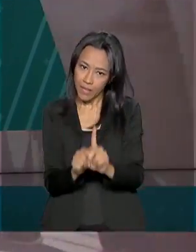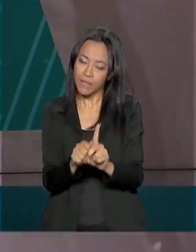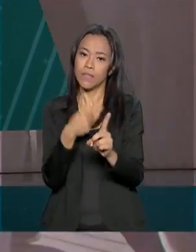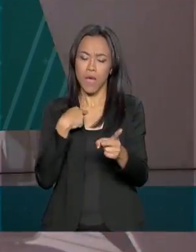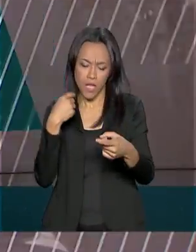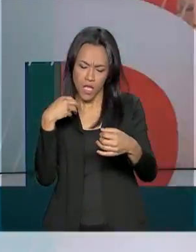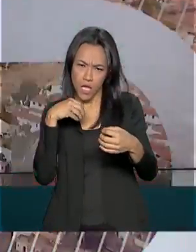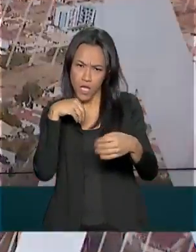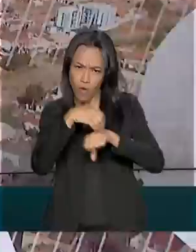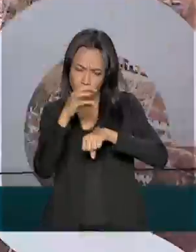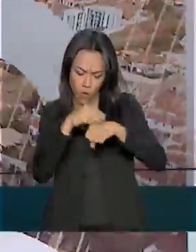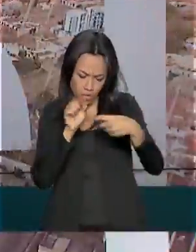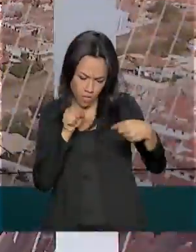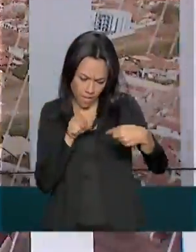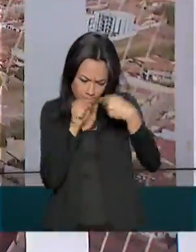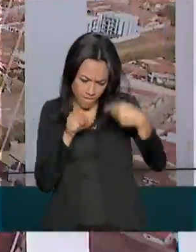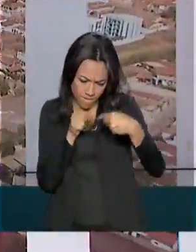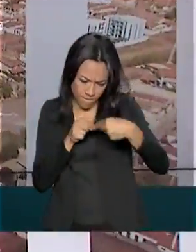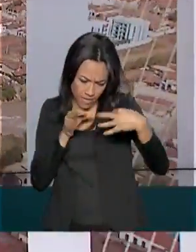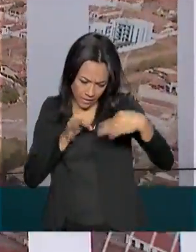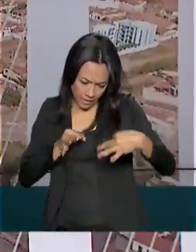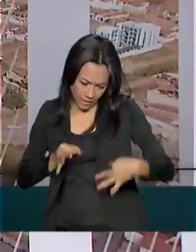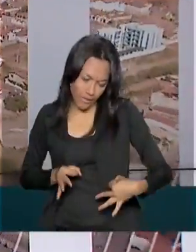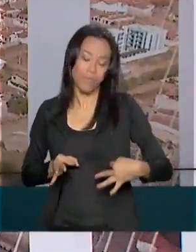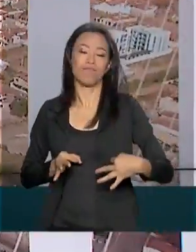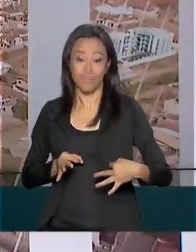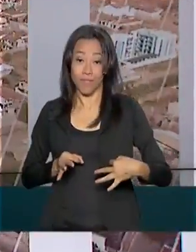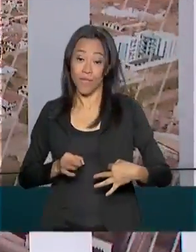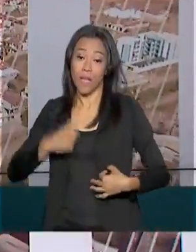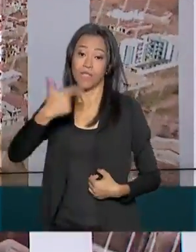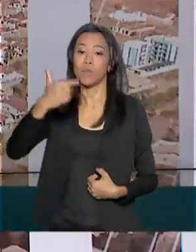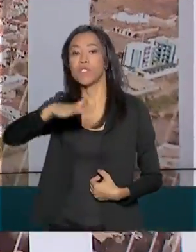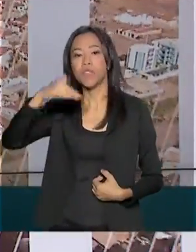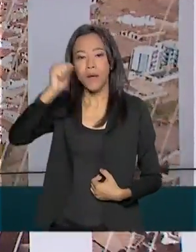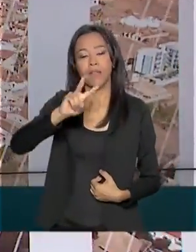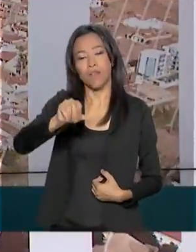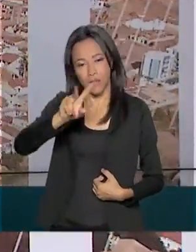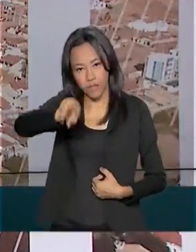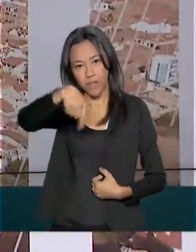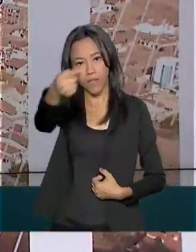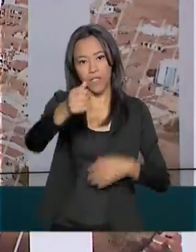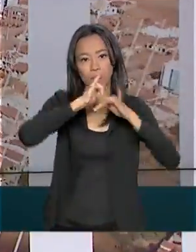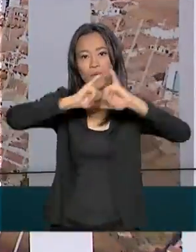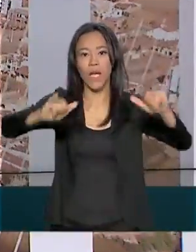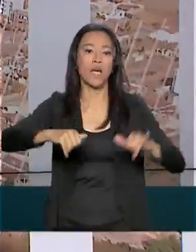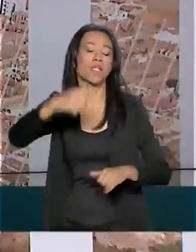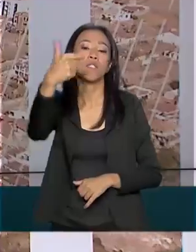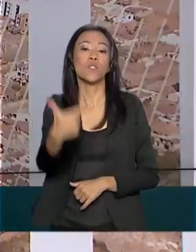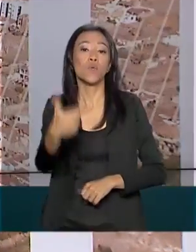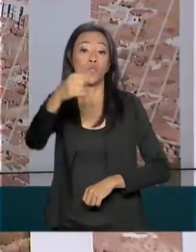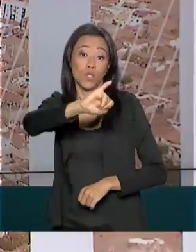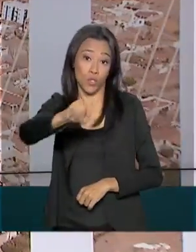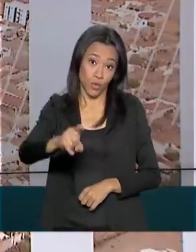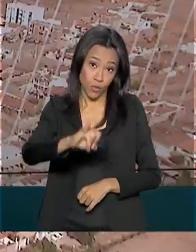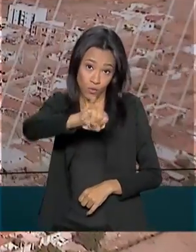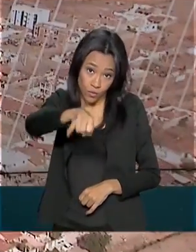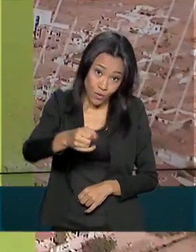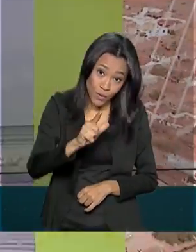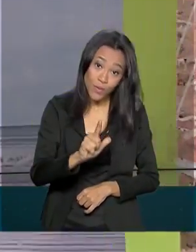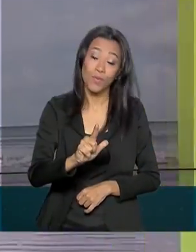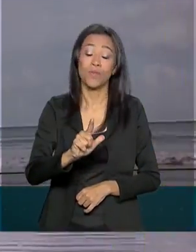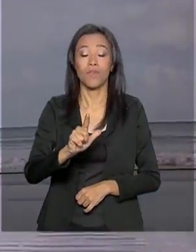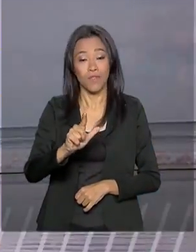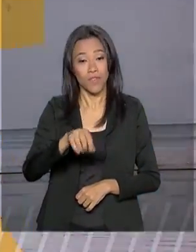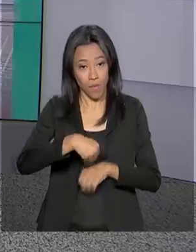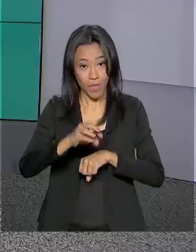as informações com as instituições de ensino. O resultado da segunda chamada será divulgado no dia 2 de julho. Mais informações no site